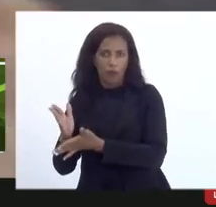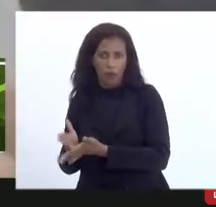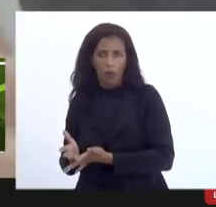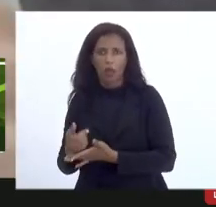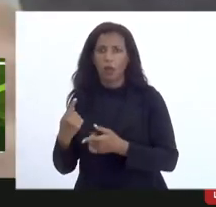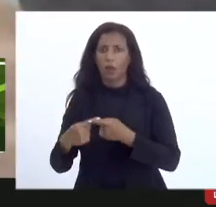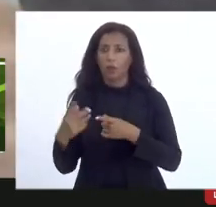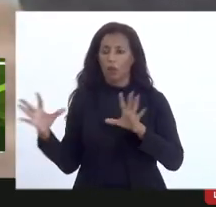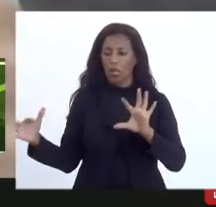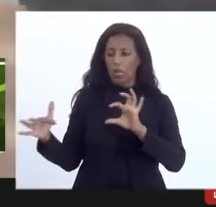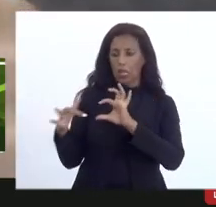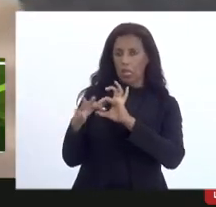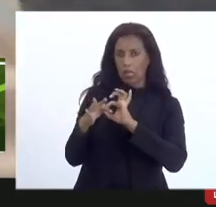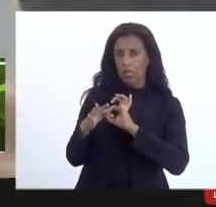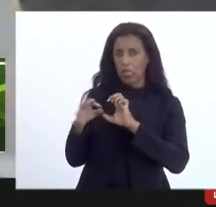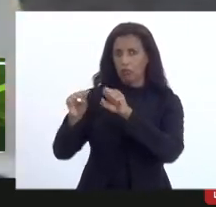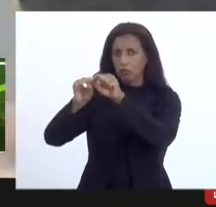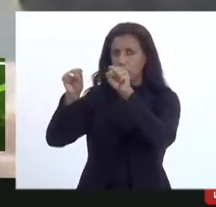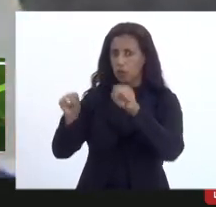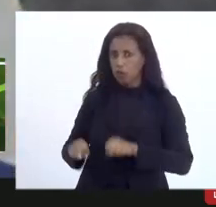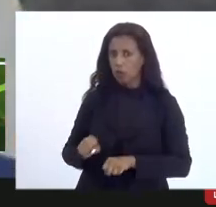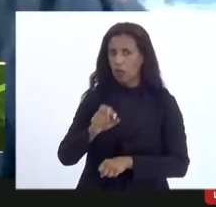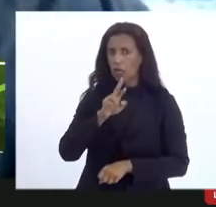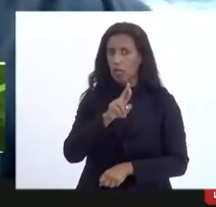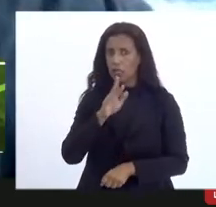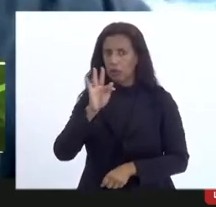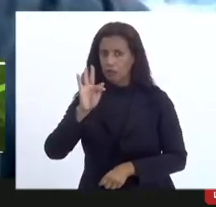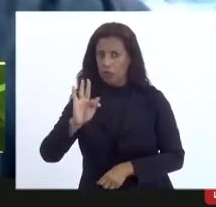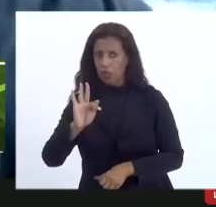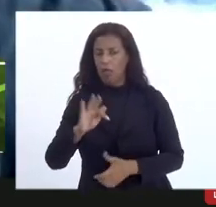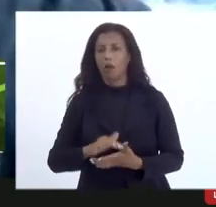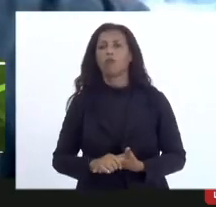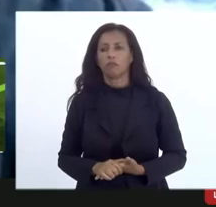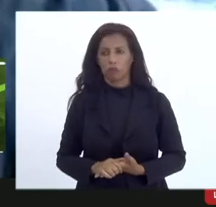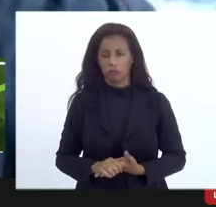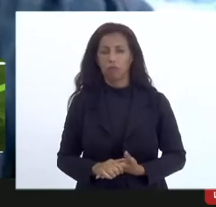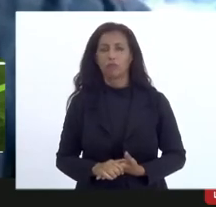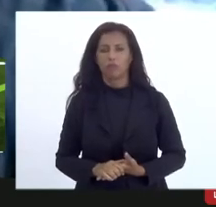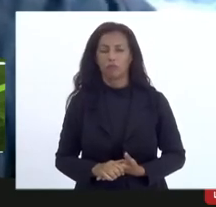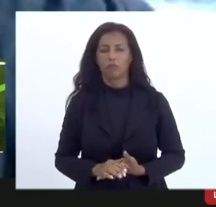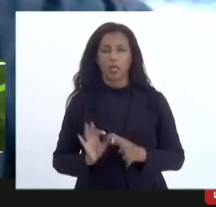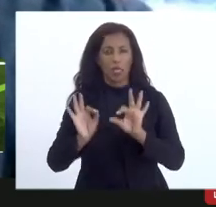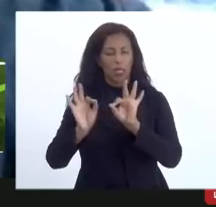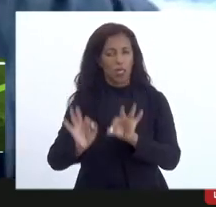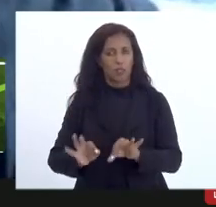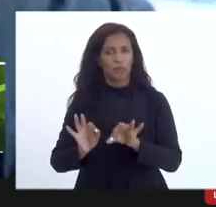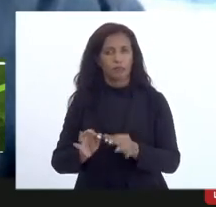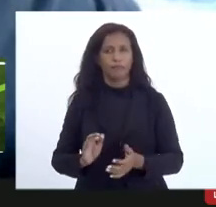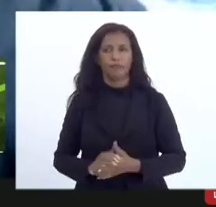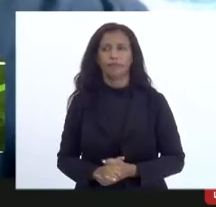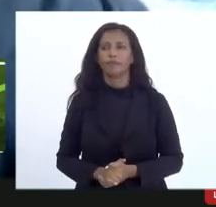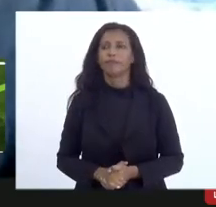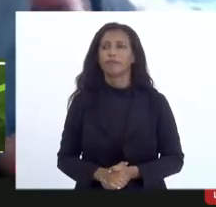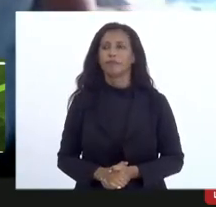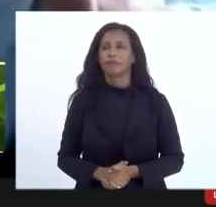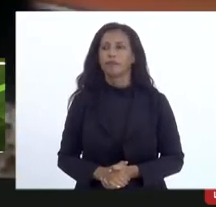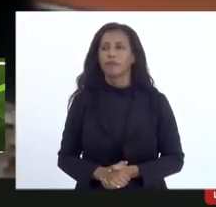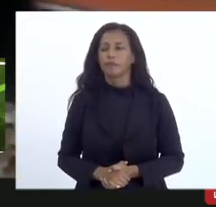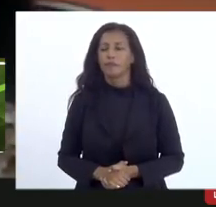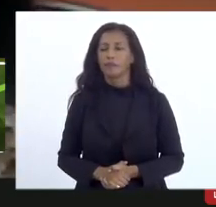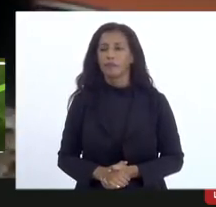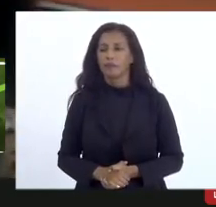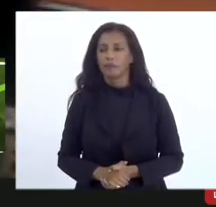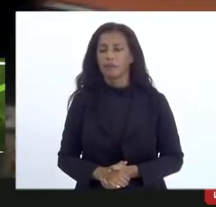linka com o sistema da receita então isso é exame exatamente o Salic é o